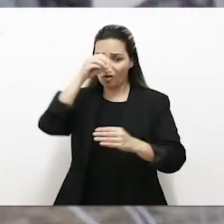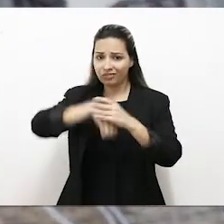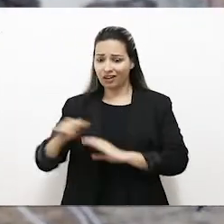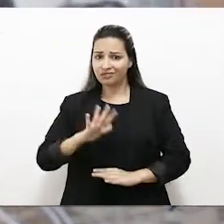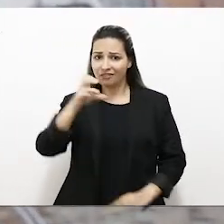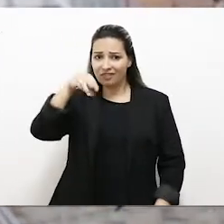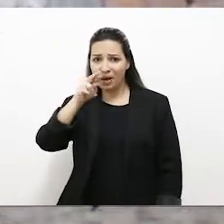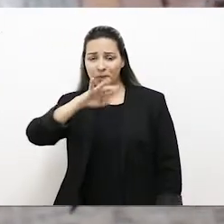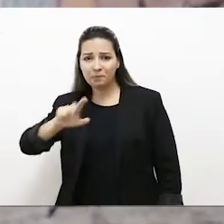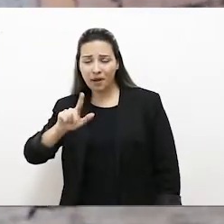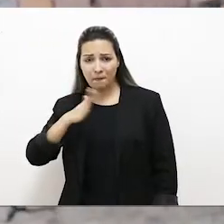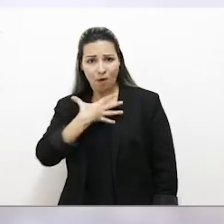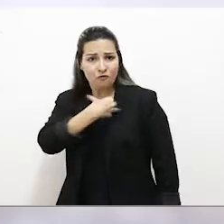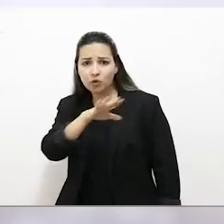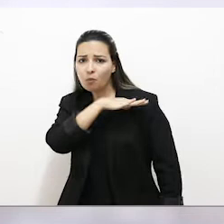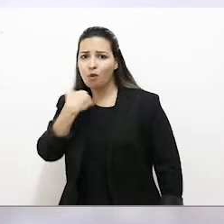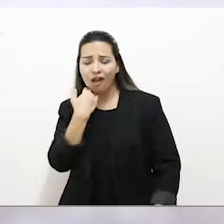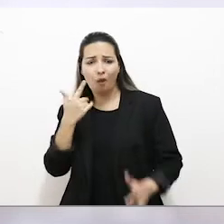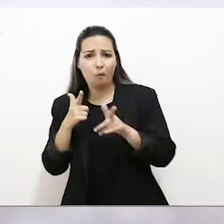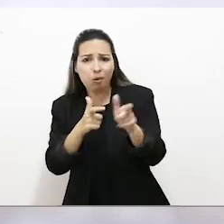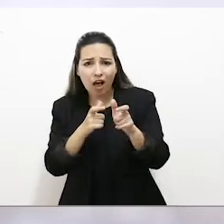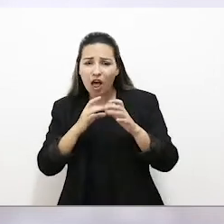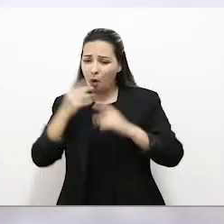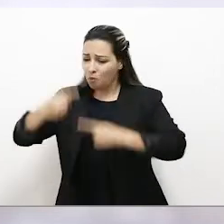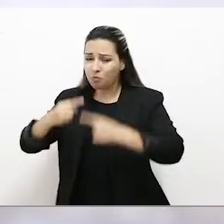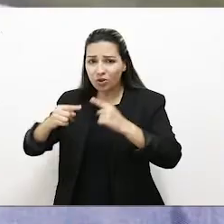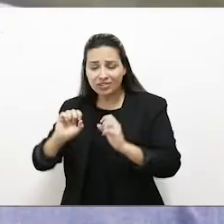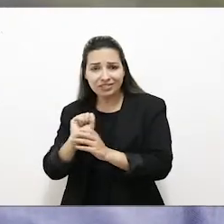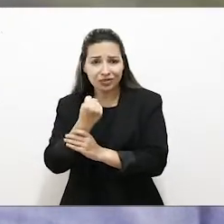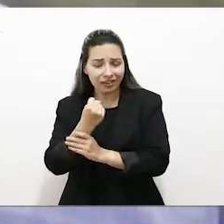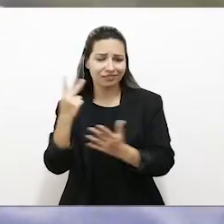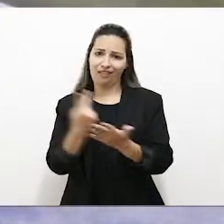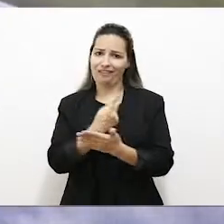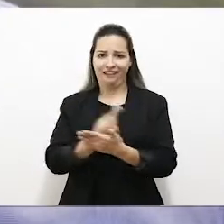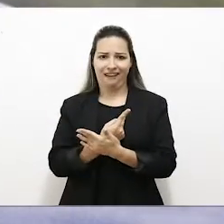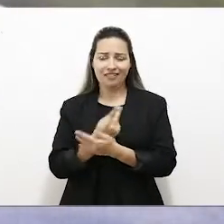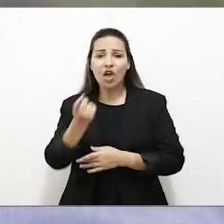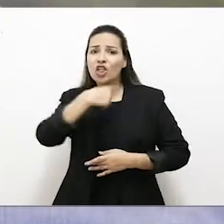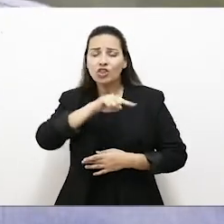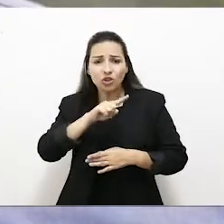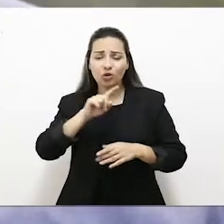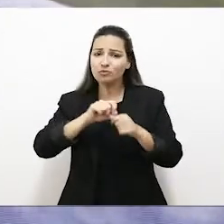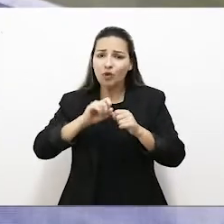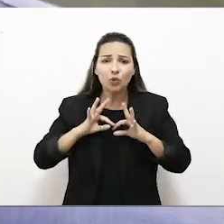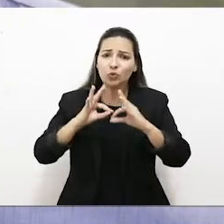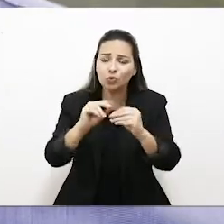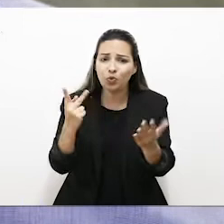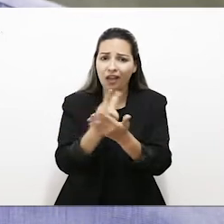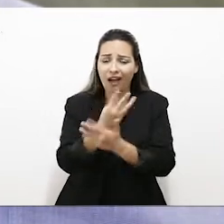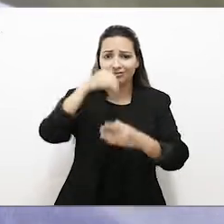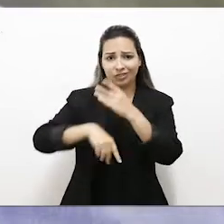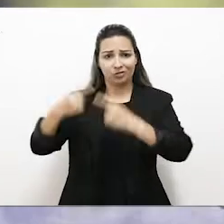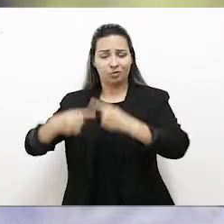Maré, perdi o meu filho alvejado. A política de segurança está toda errada. Enxugar gelo e derramar sangue. Essa política de